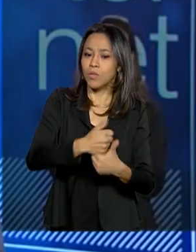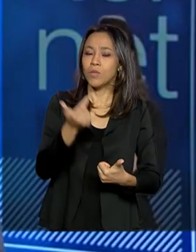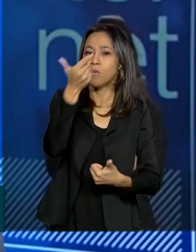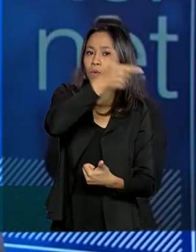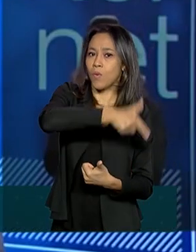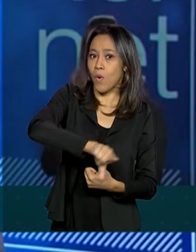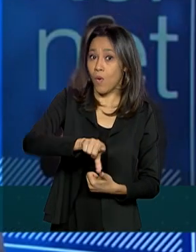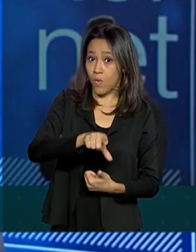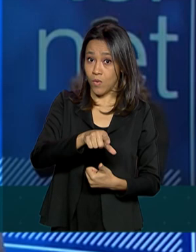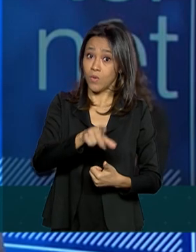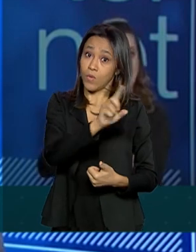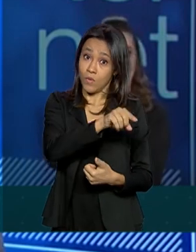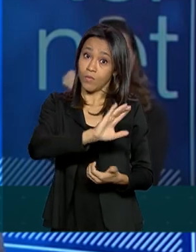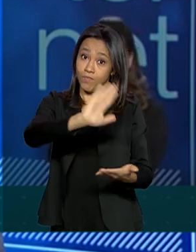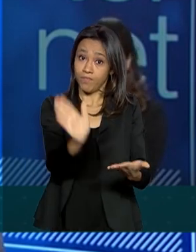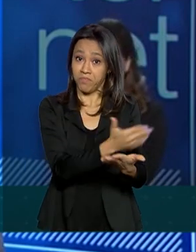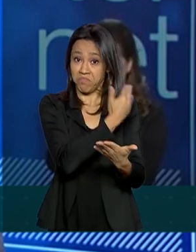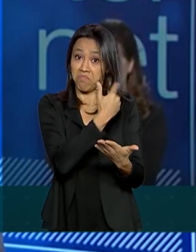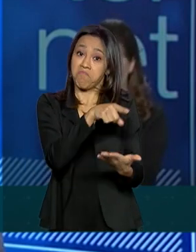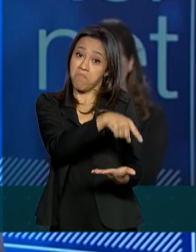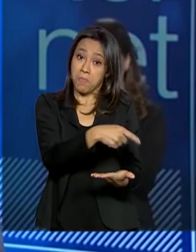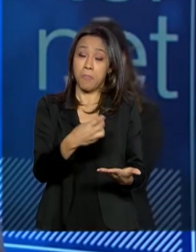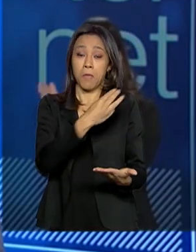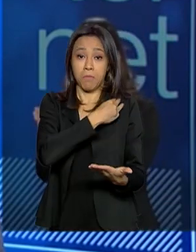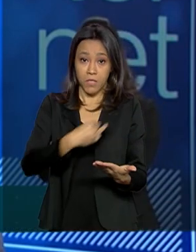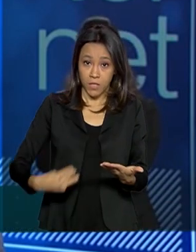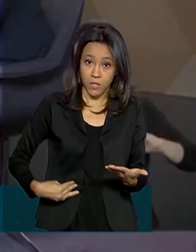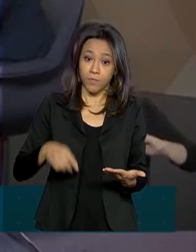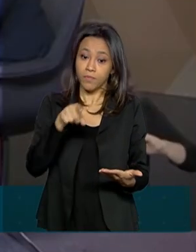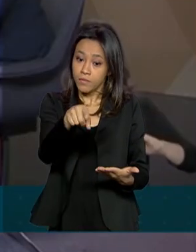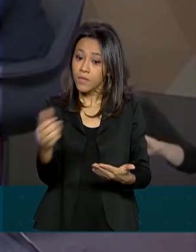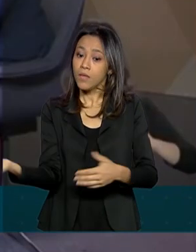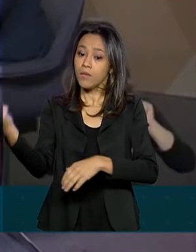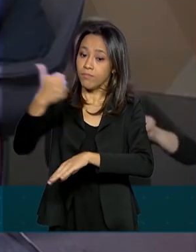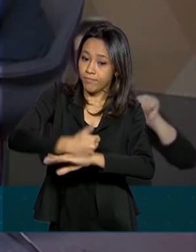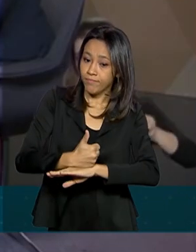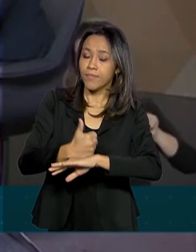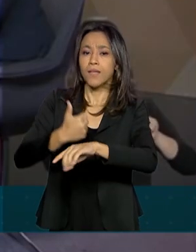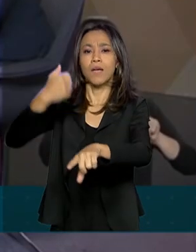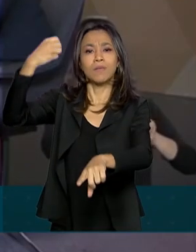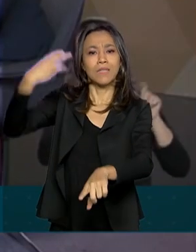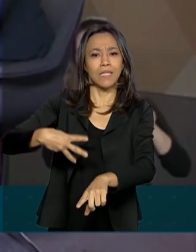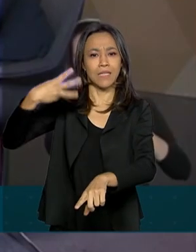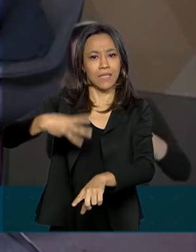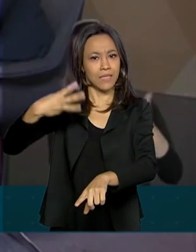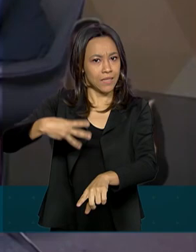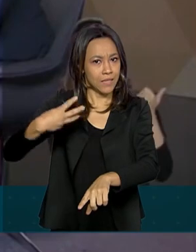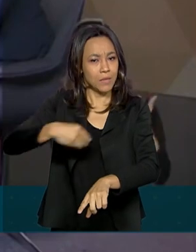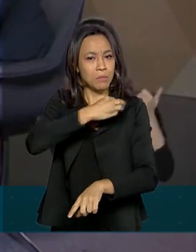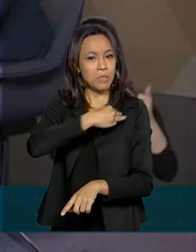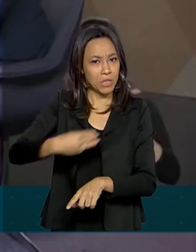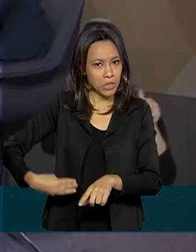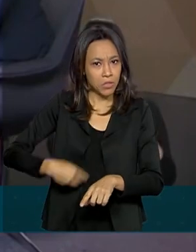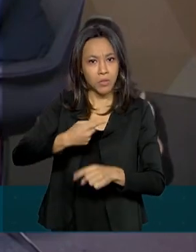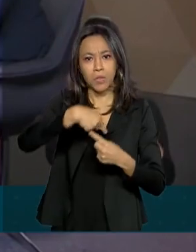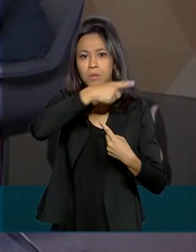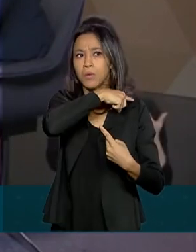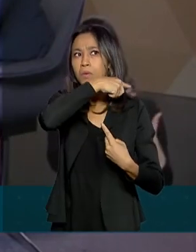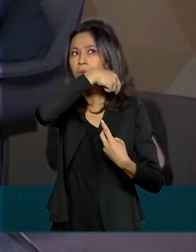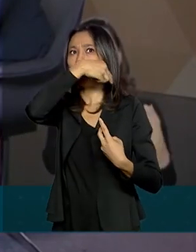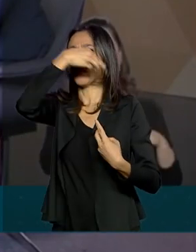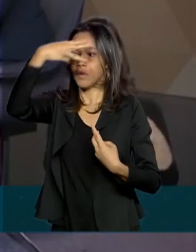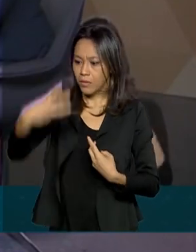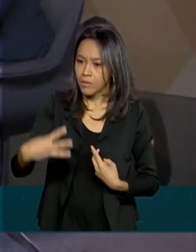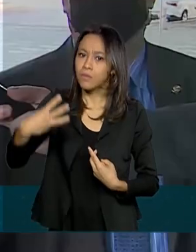Weintraub, demitido na semana passada. Carlos Decotelli é o terceiro ministro a comandar o MEC desde o início do